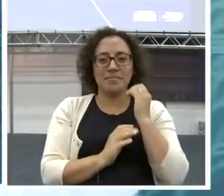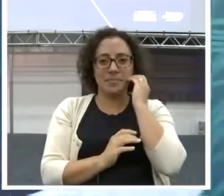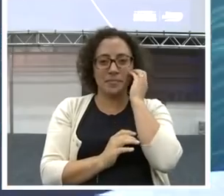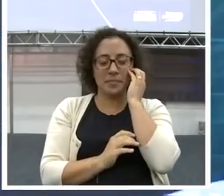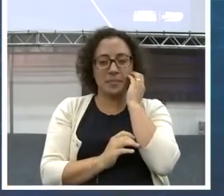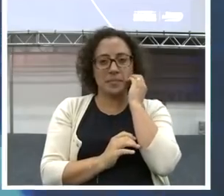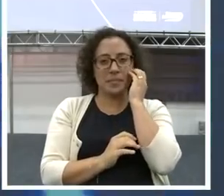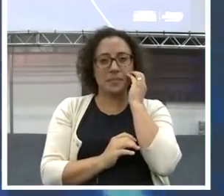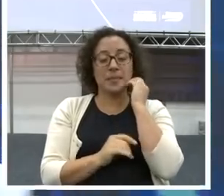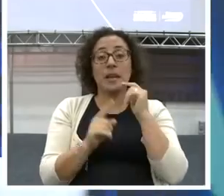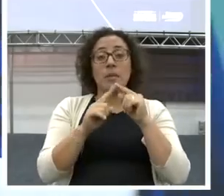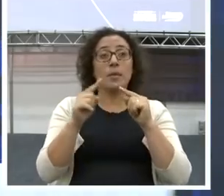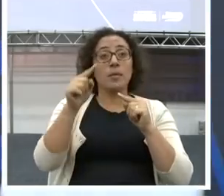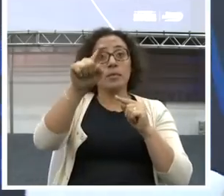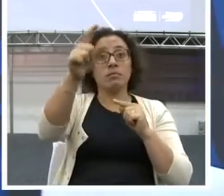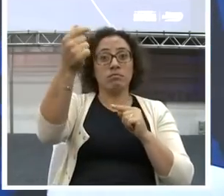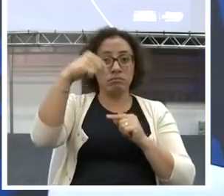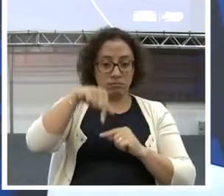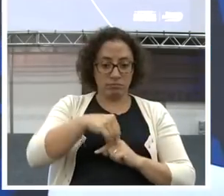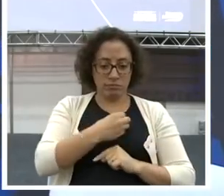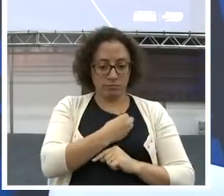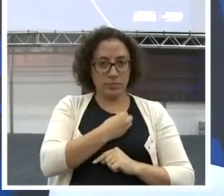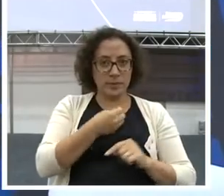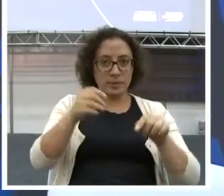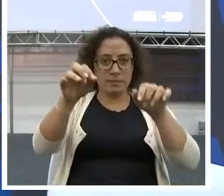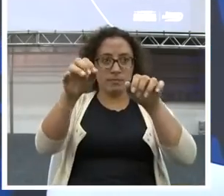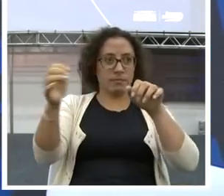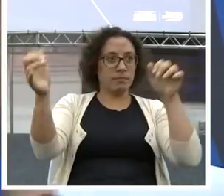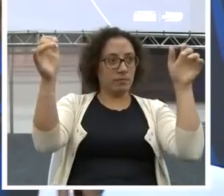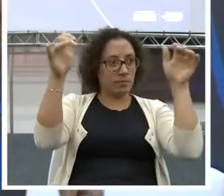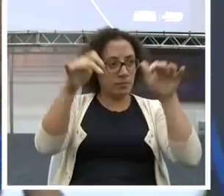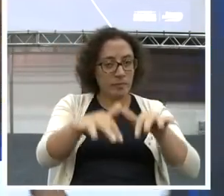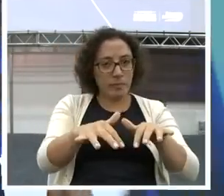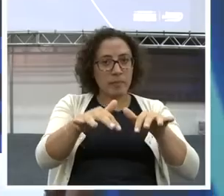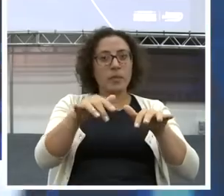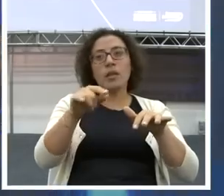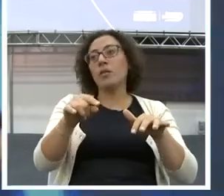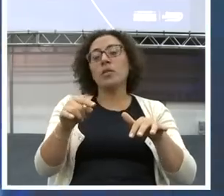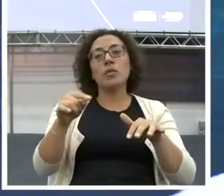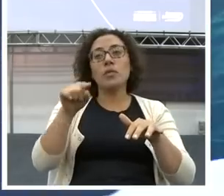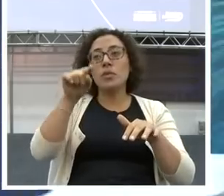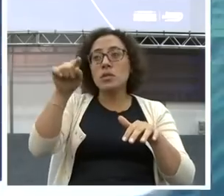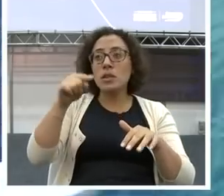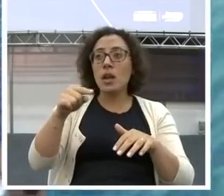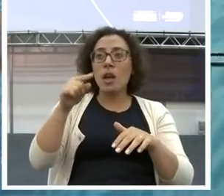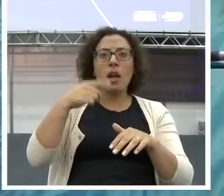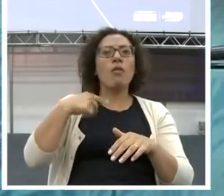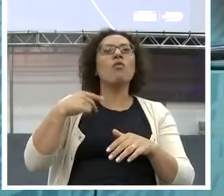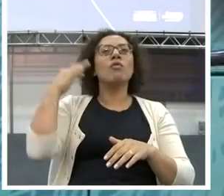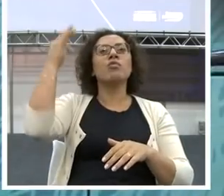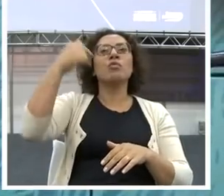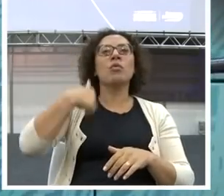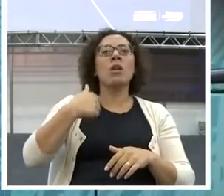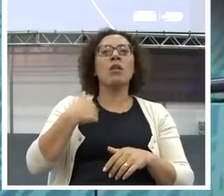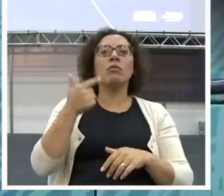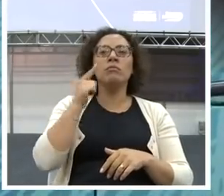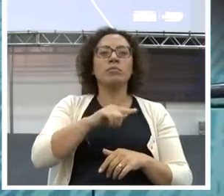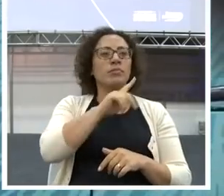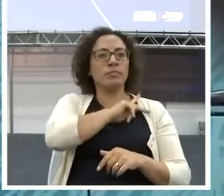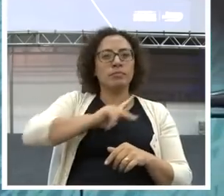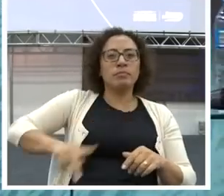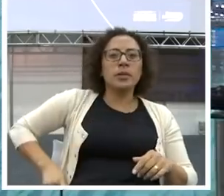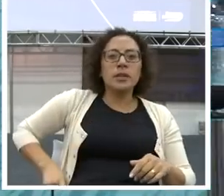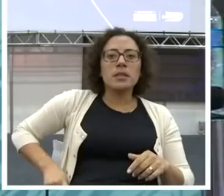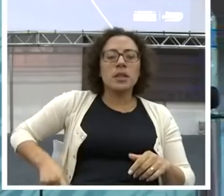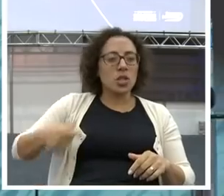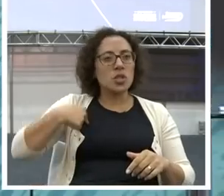Mas você que está aqui. Não interessa para você. Quem vai ser o próximo presidente da república. Porque é você. Que